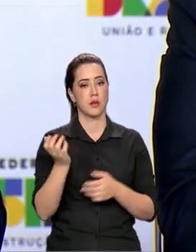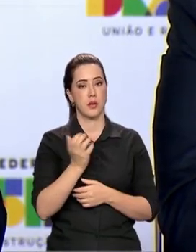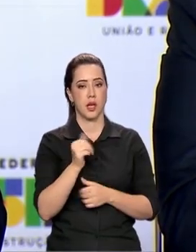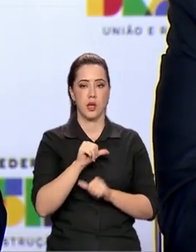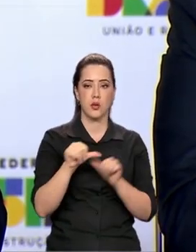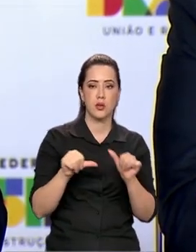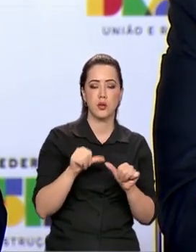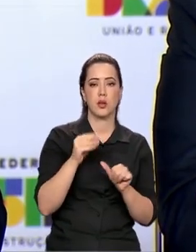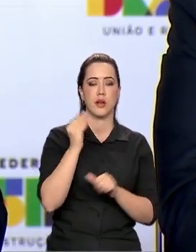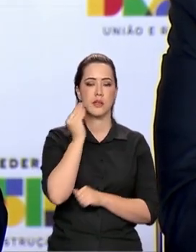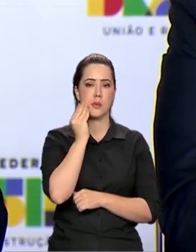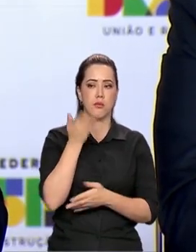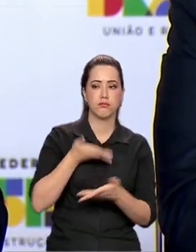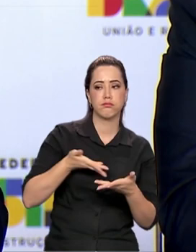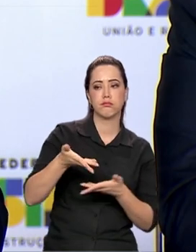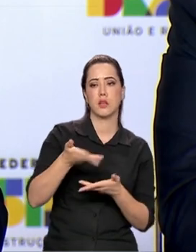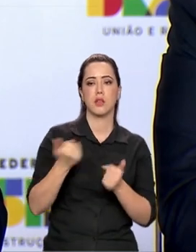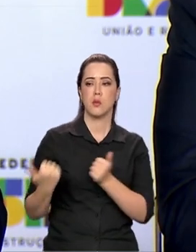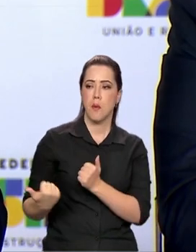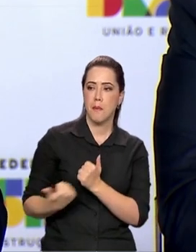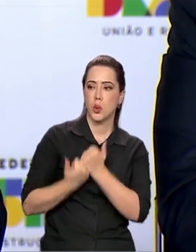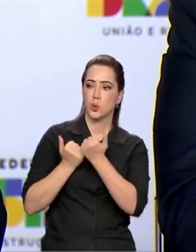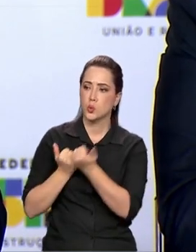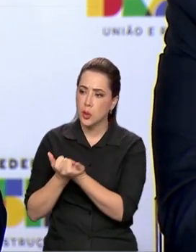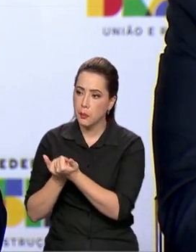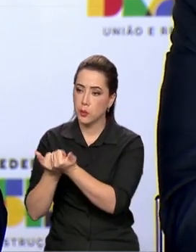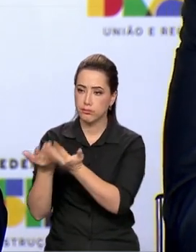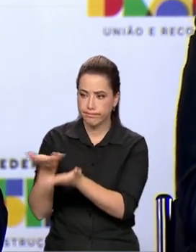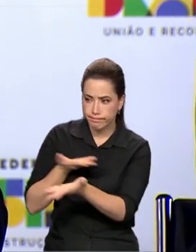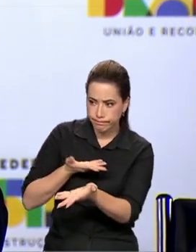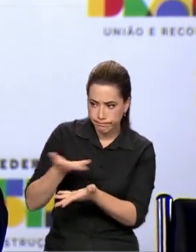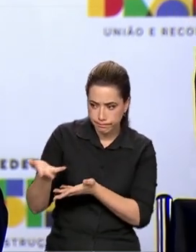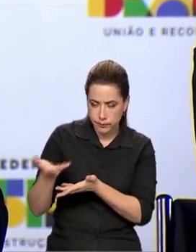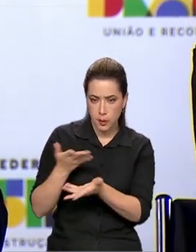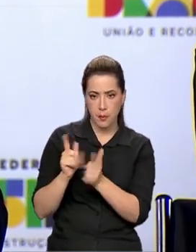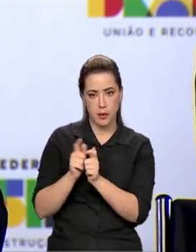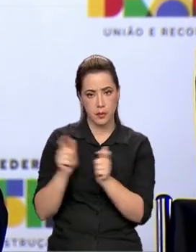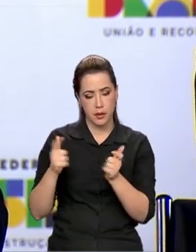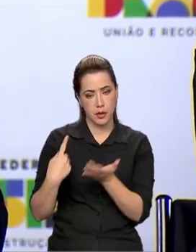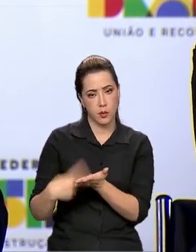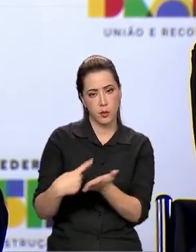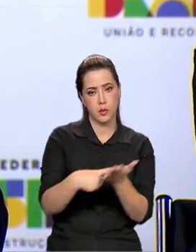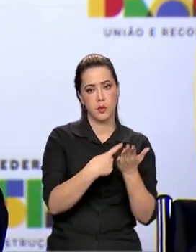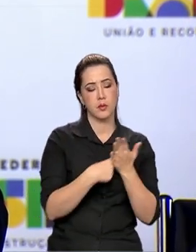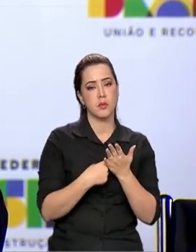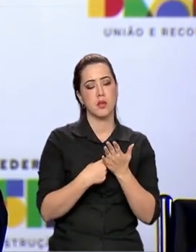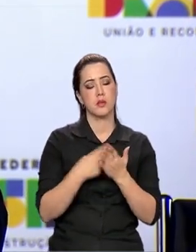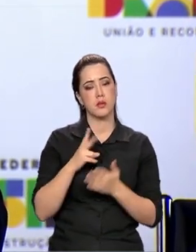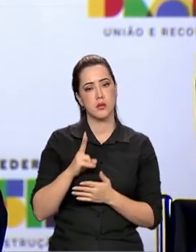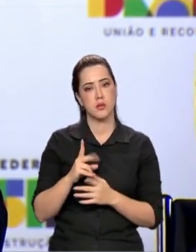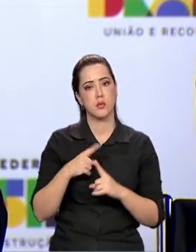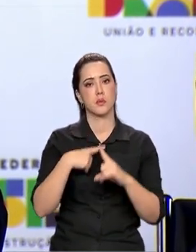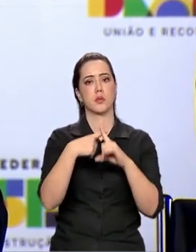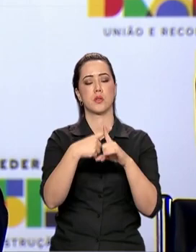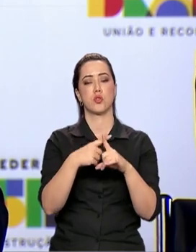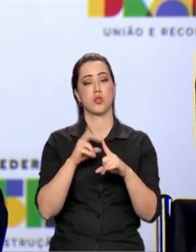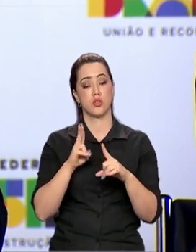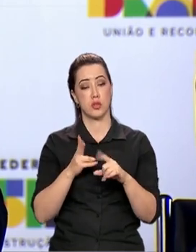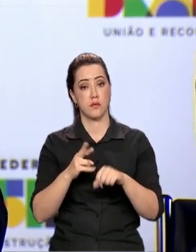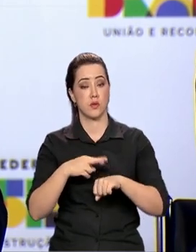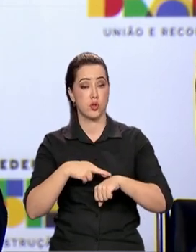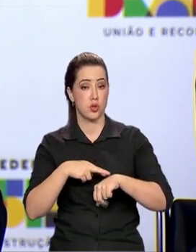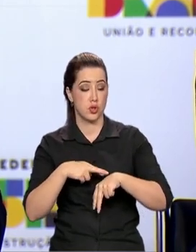de experiências e o apoio mútuo para fixarmos diretrizes e ampliar ações afirmativas de raça e gênero,